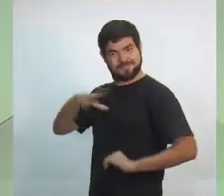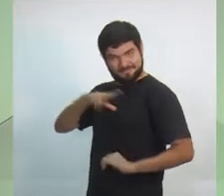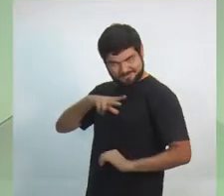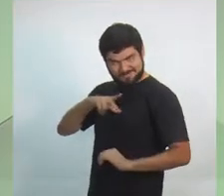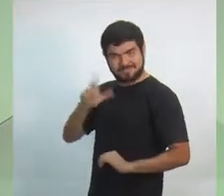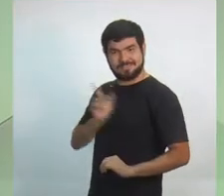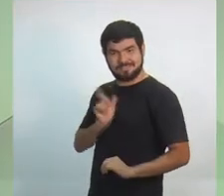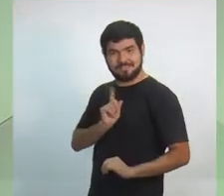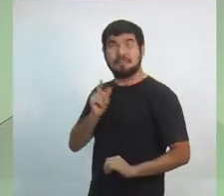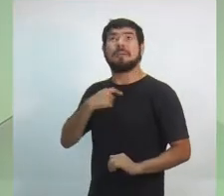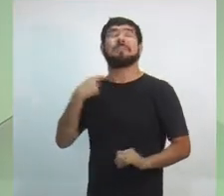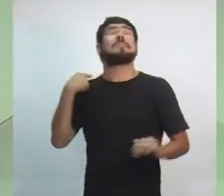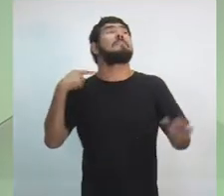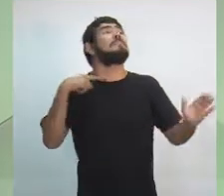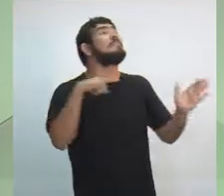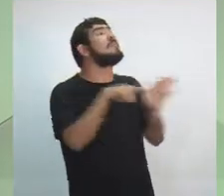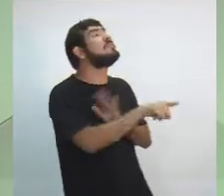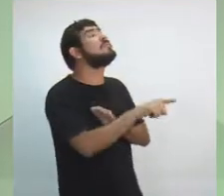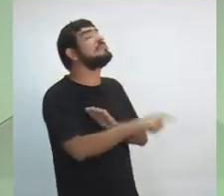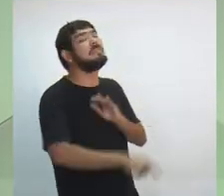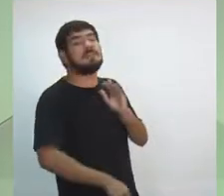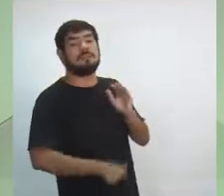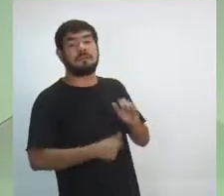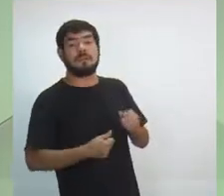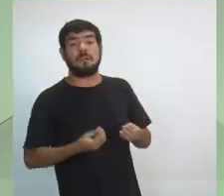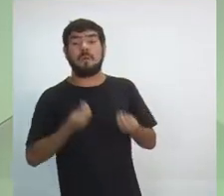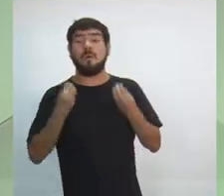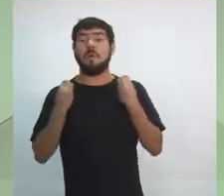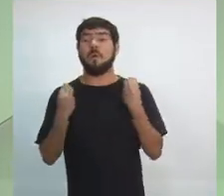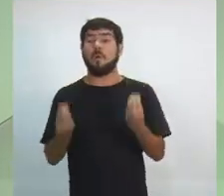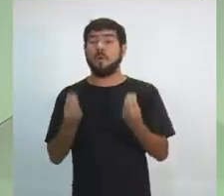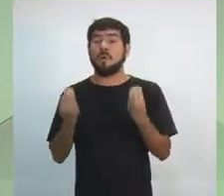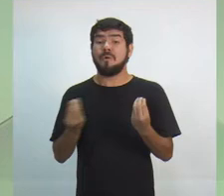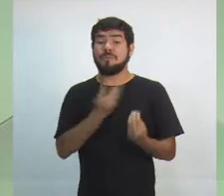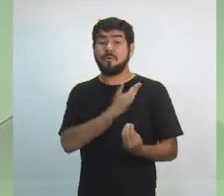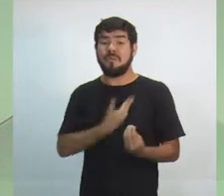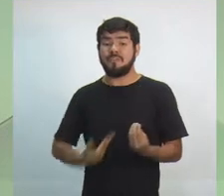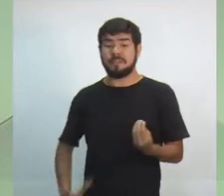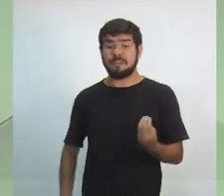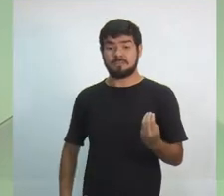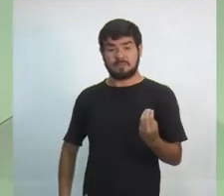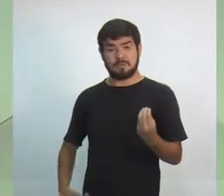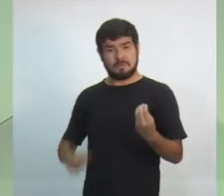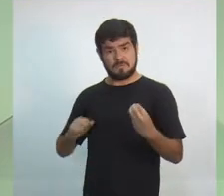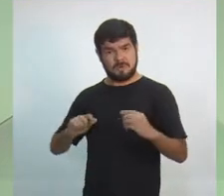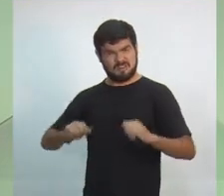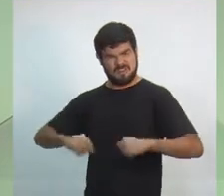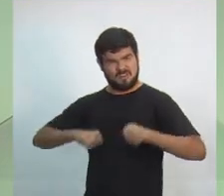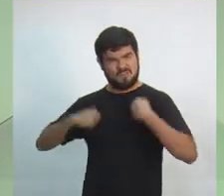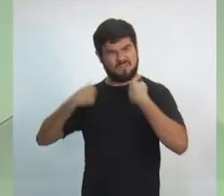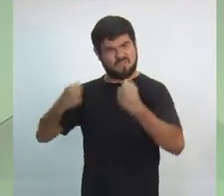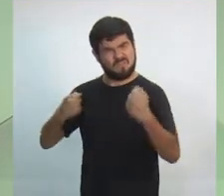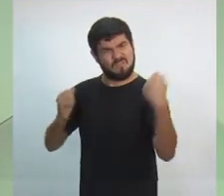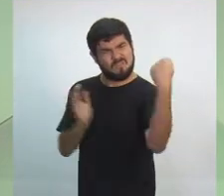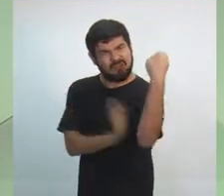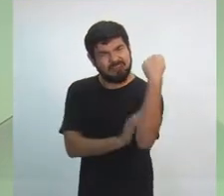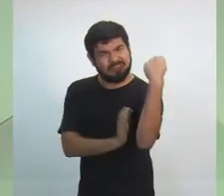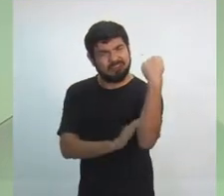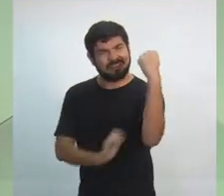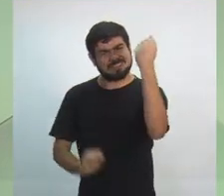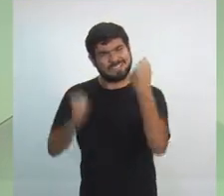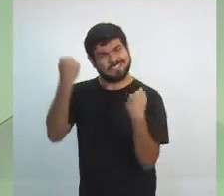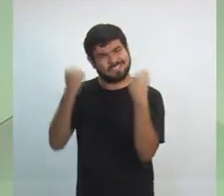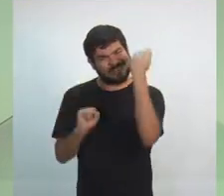Então a minha pergunta, nossa pergunta, a pergunta da produção é como o governador pode fortalecer a Zona Franca, aumentar os